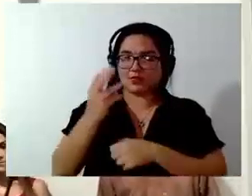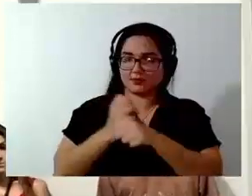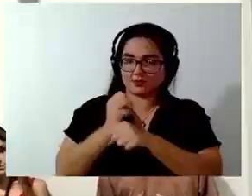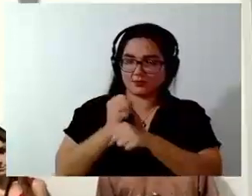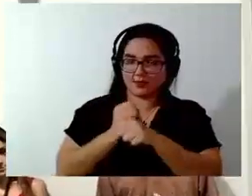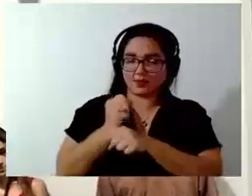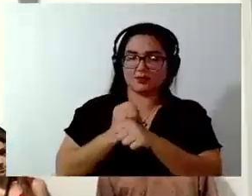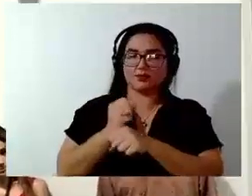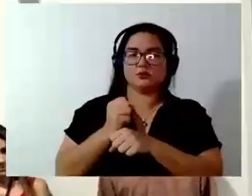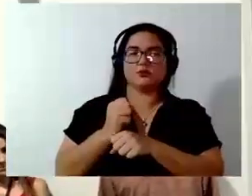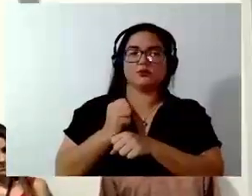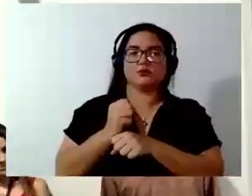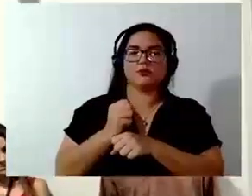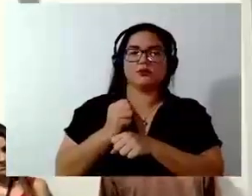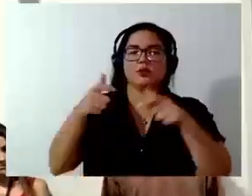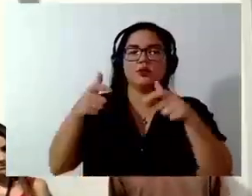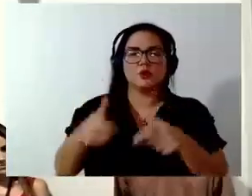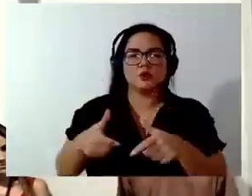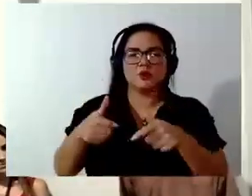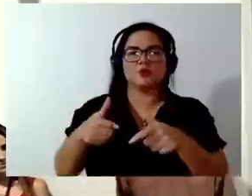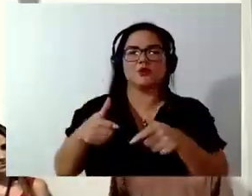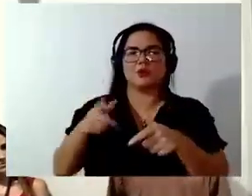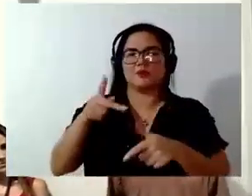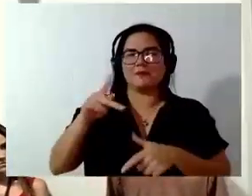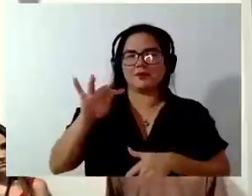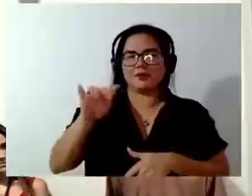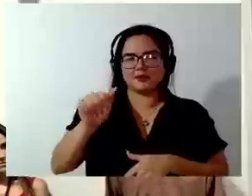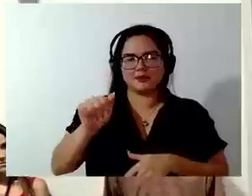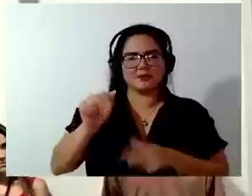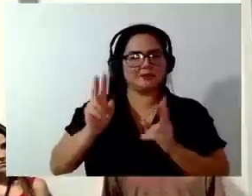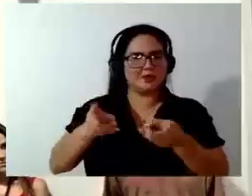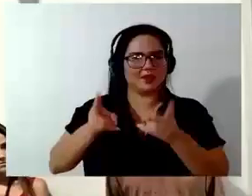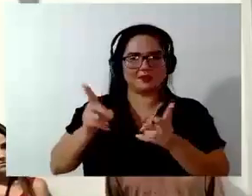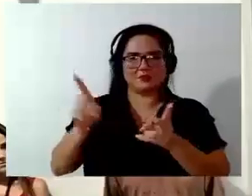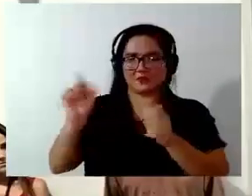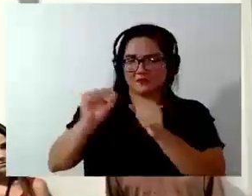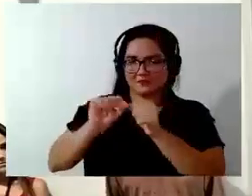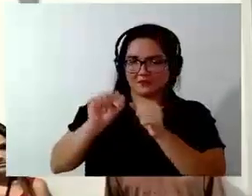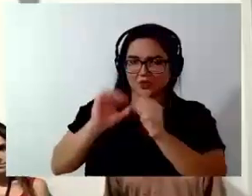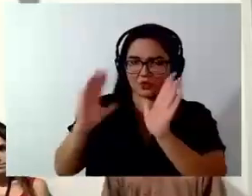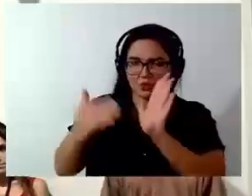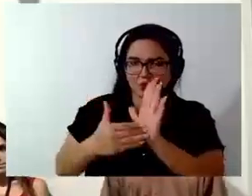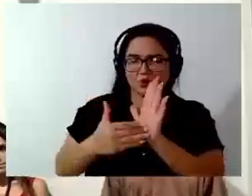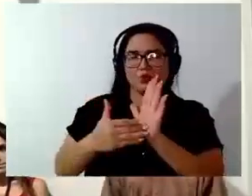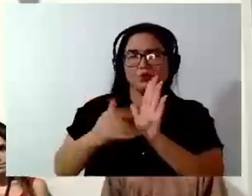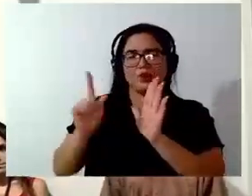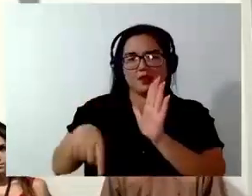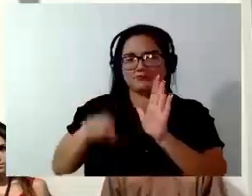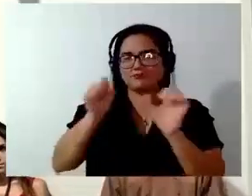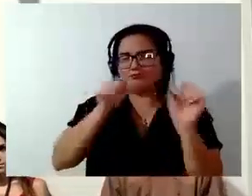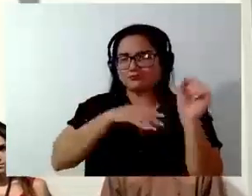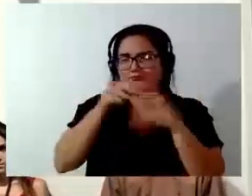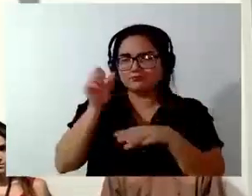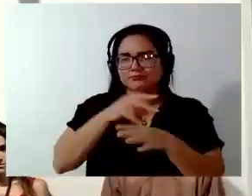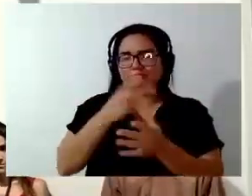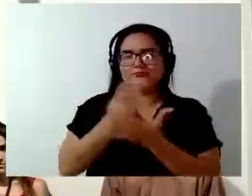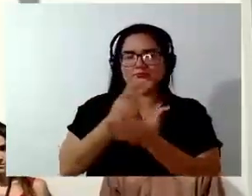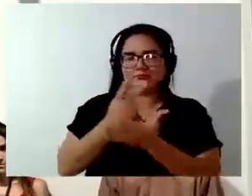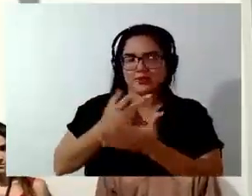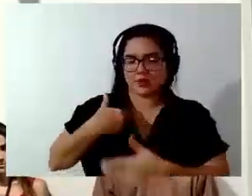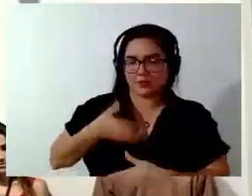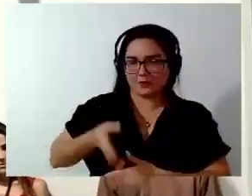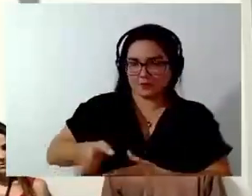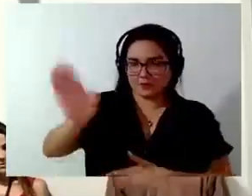a autopista sendo a autopista em Biguassu. Tudo que ela faz, ainda quando faz, é mal feito. Eu passei de carro ali semana